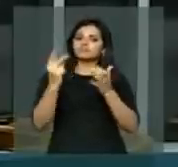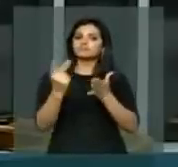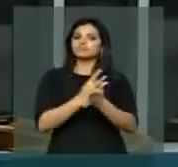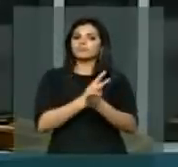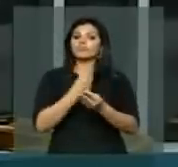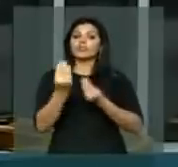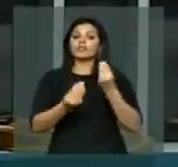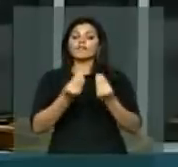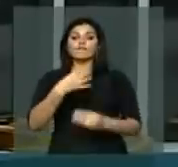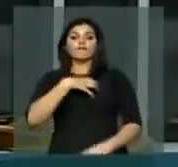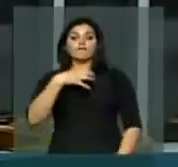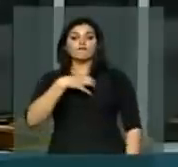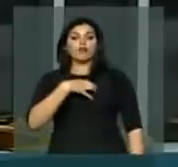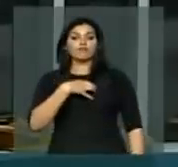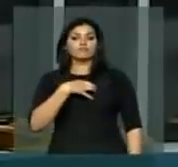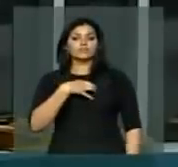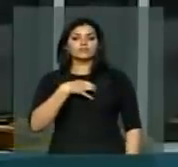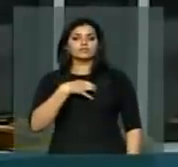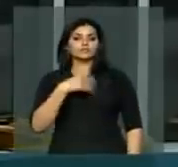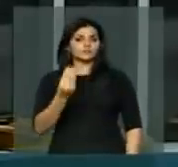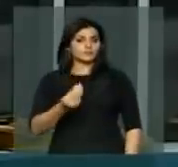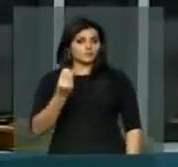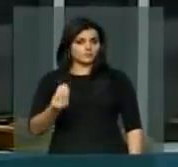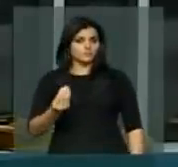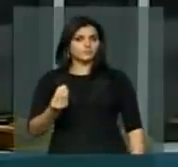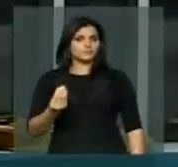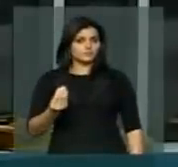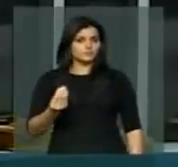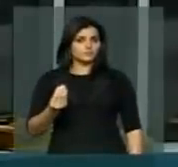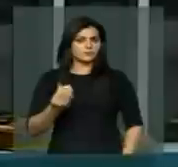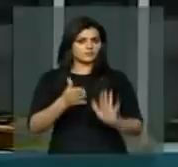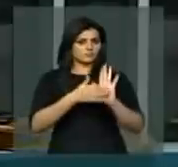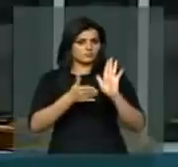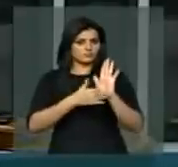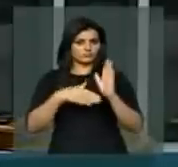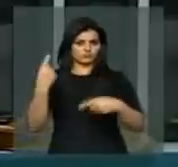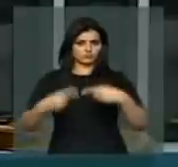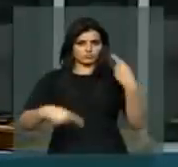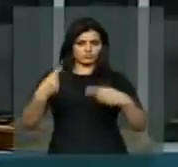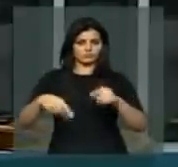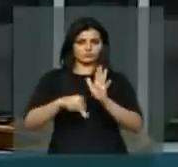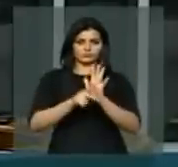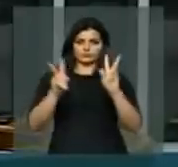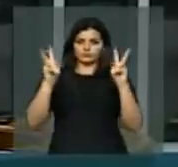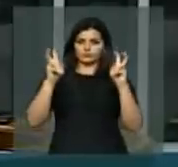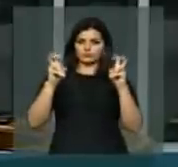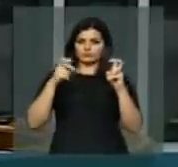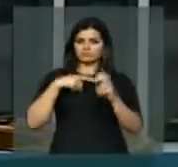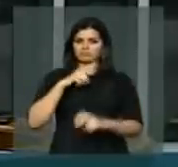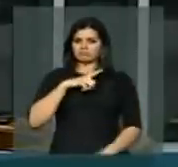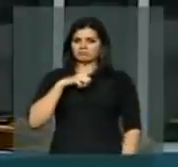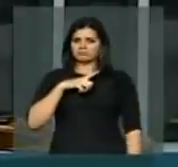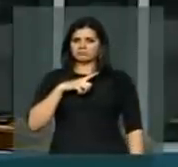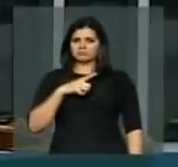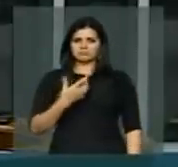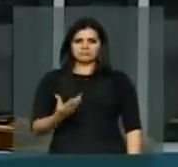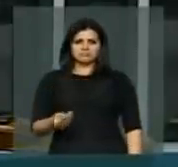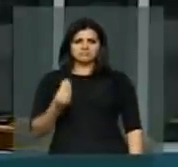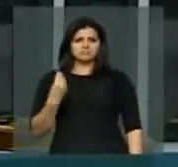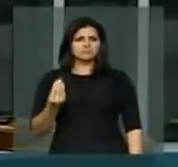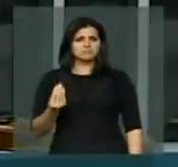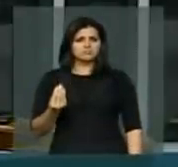forma açodada com que está se propondo a discussão de temas repletos de equações